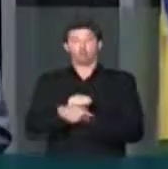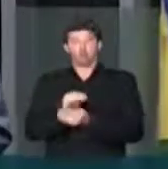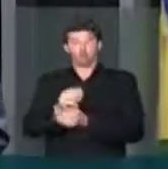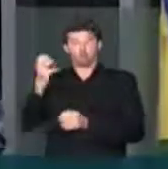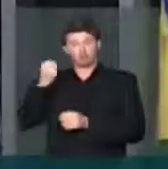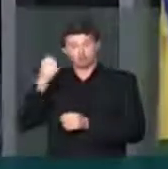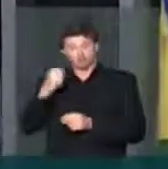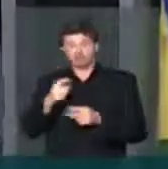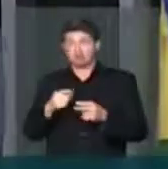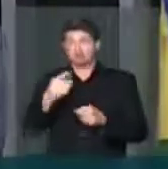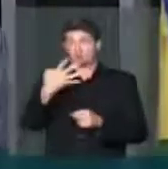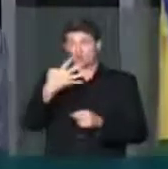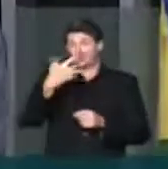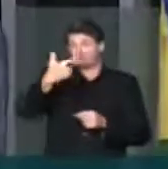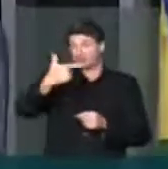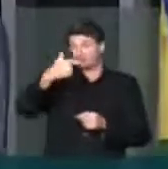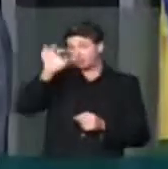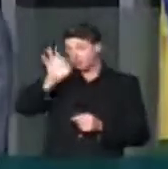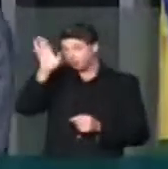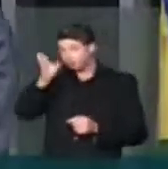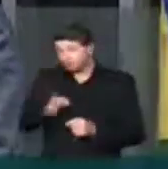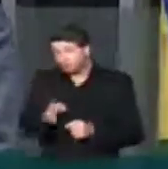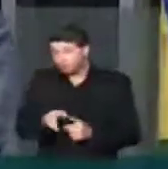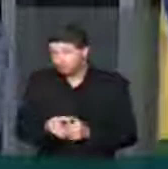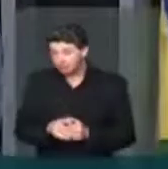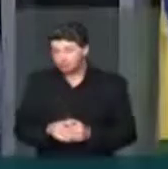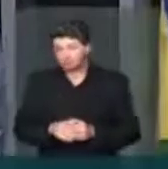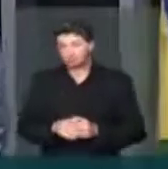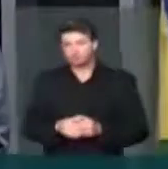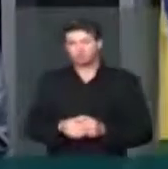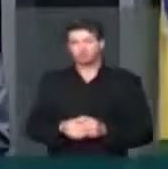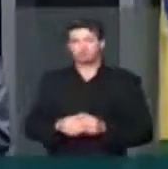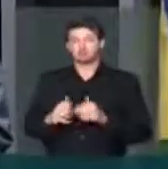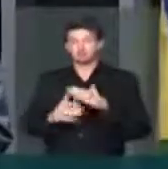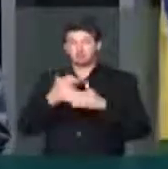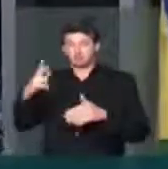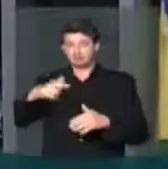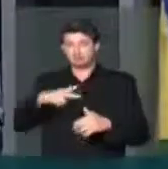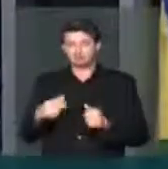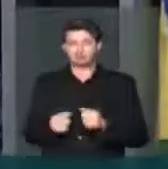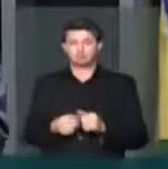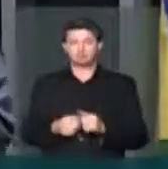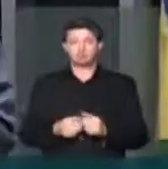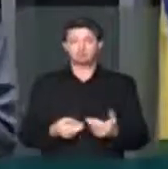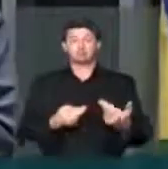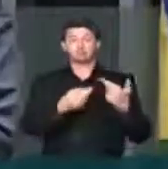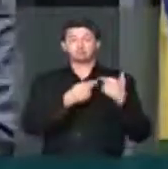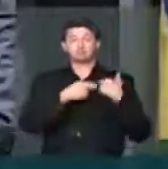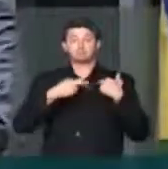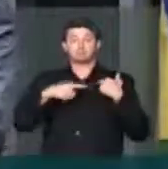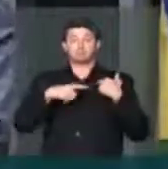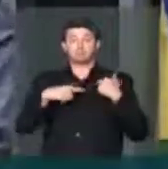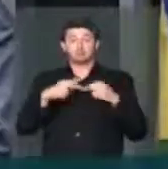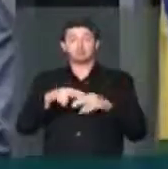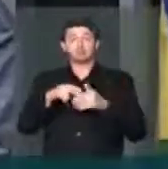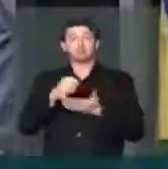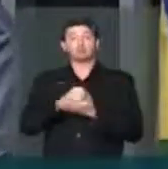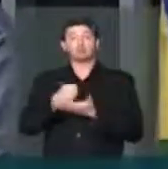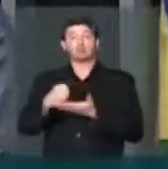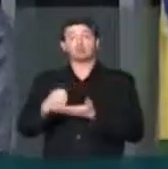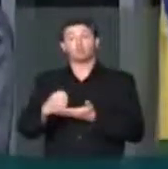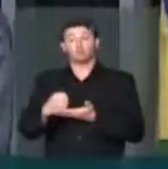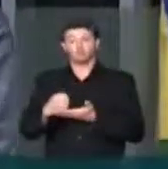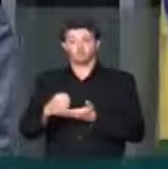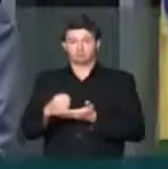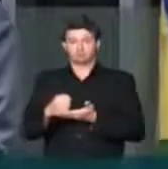de pensões, 42% da iniciativa privada, que é responsável pelo contrato